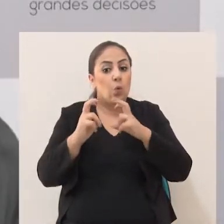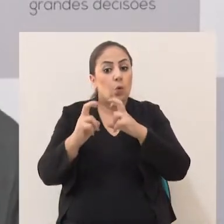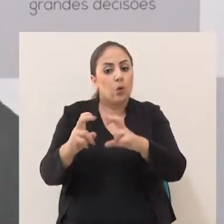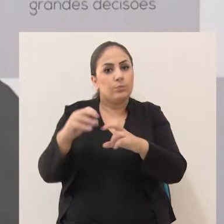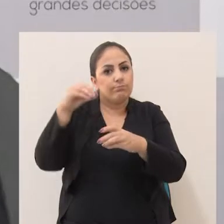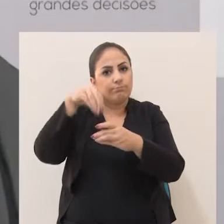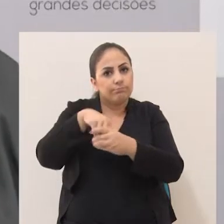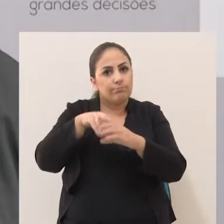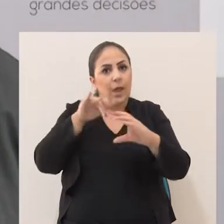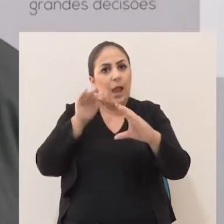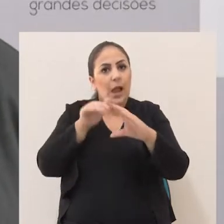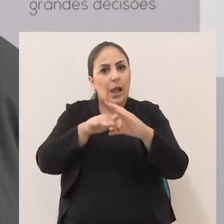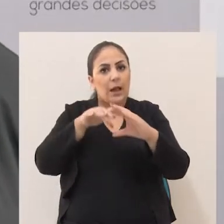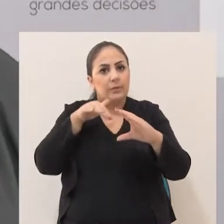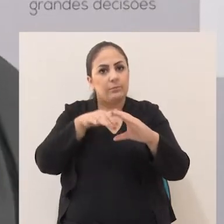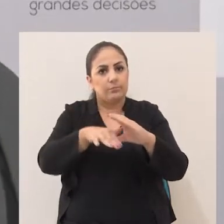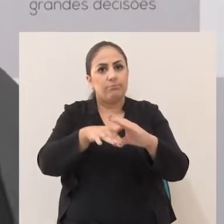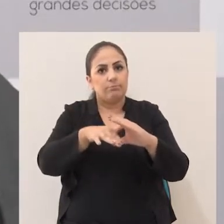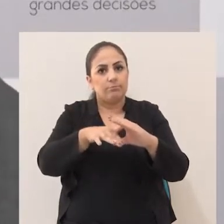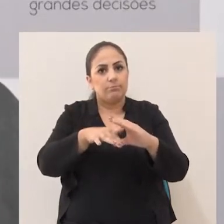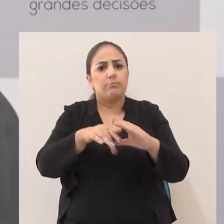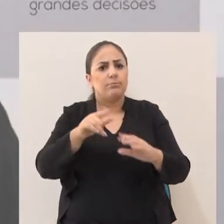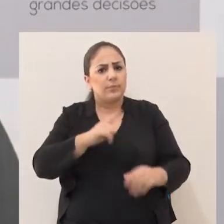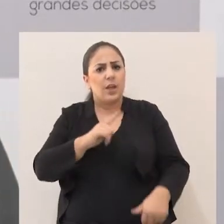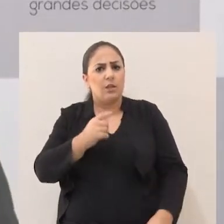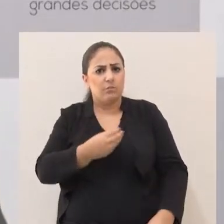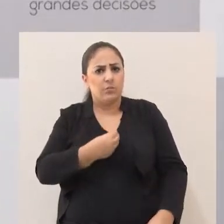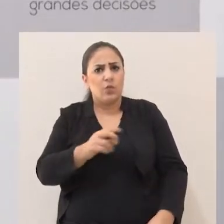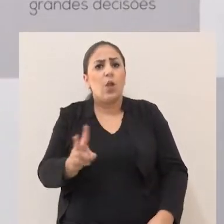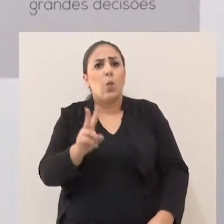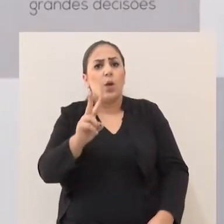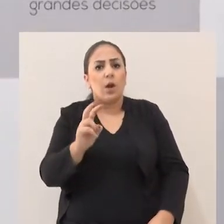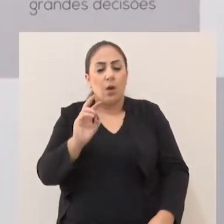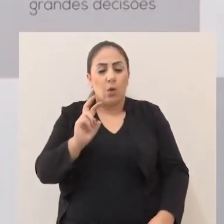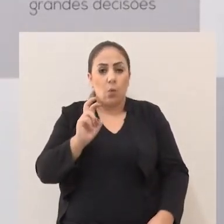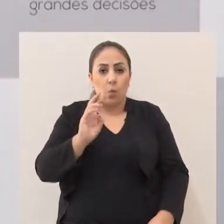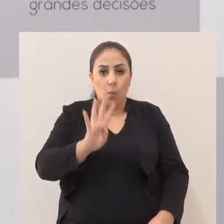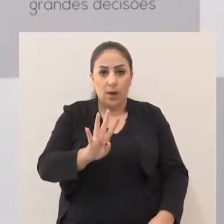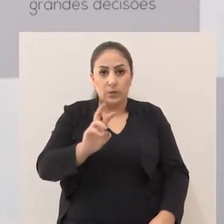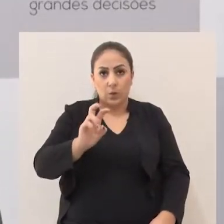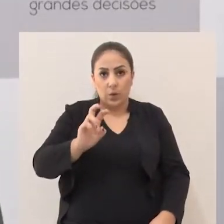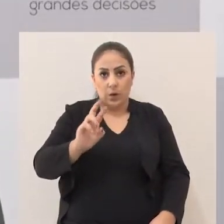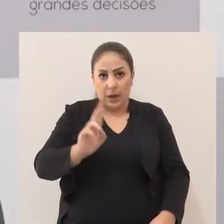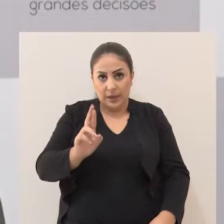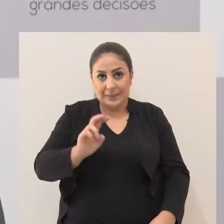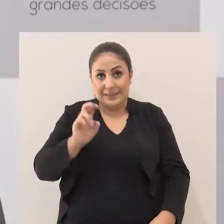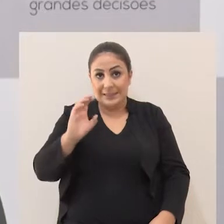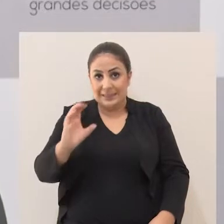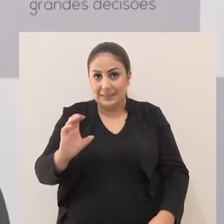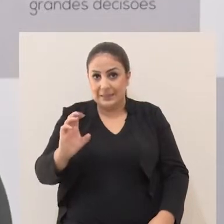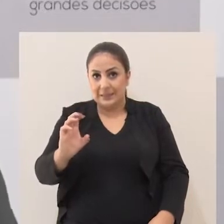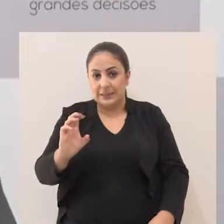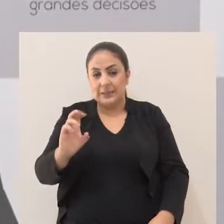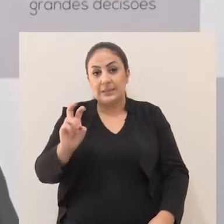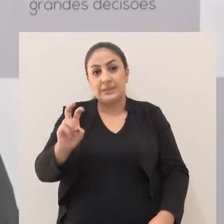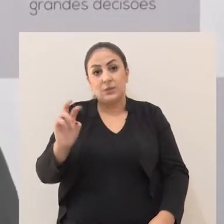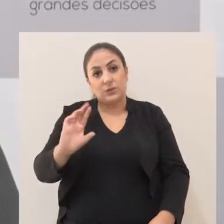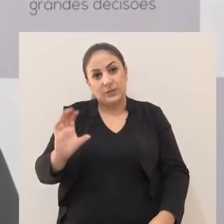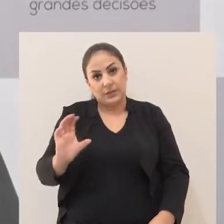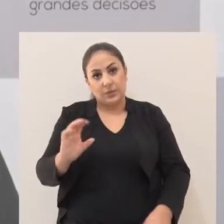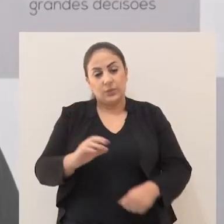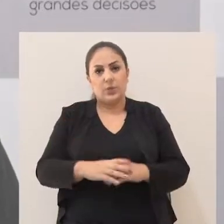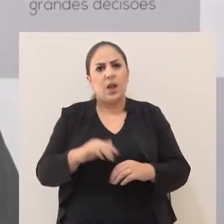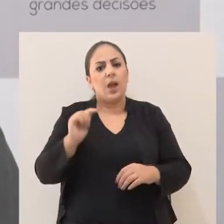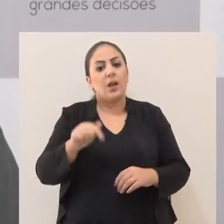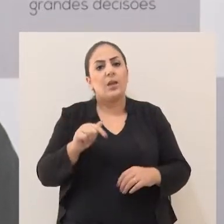os ônibus com ar-condicionado, está 4,5 a passagem. E nós aqui no